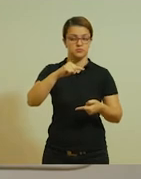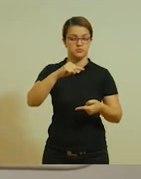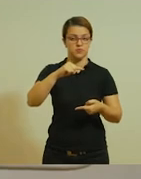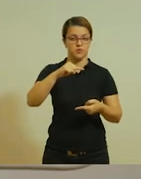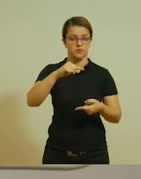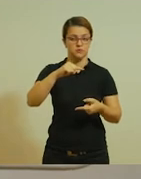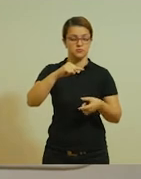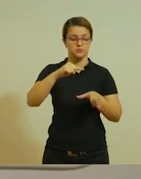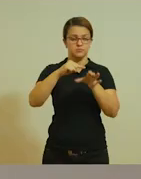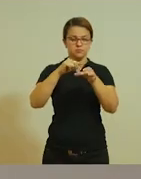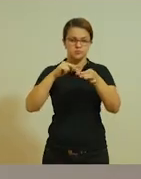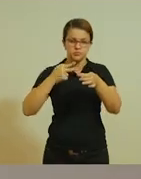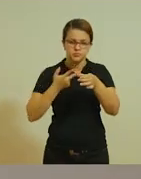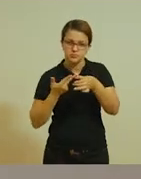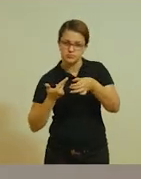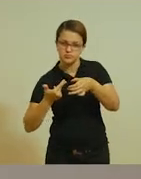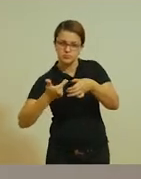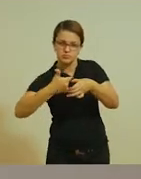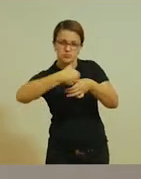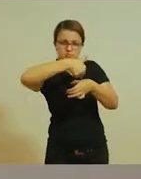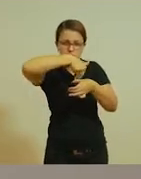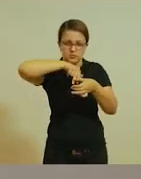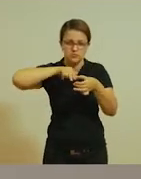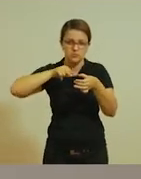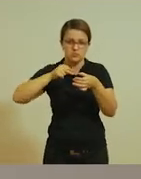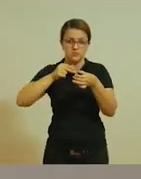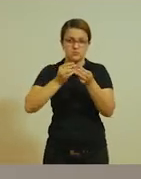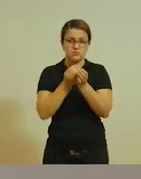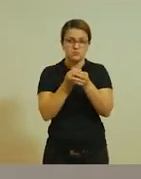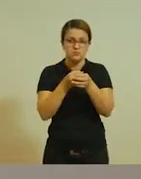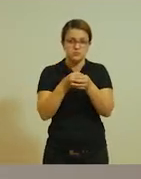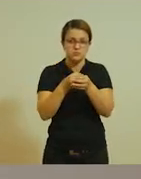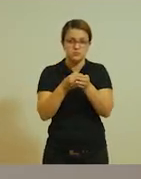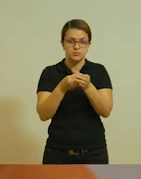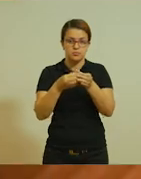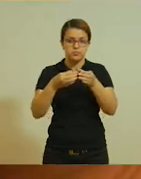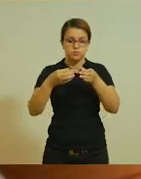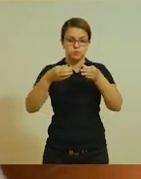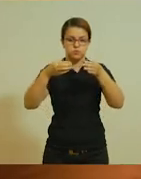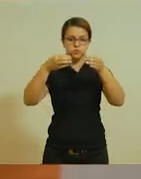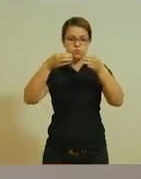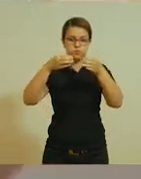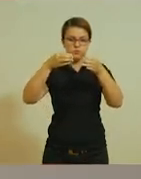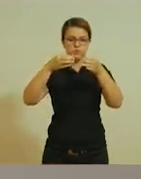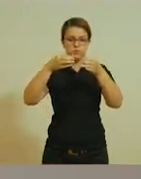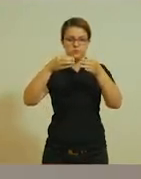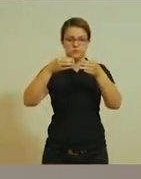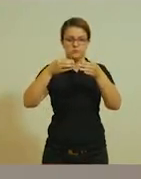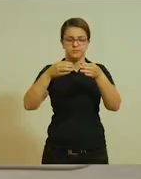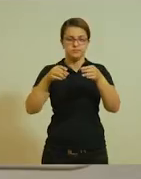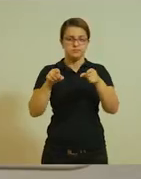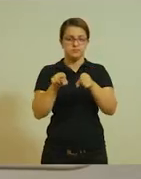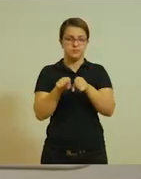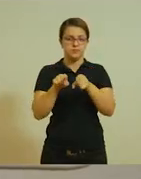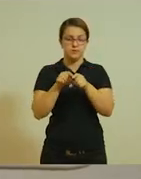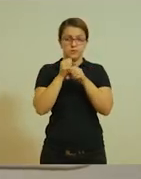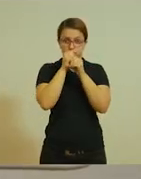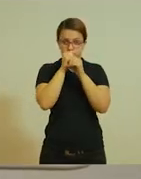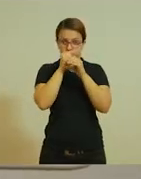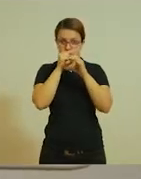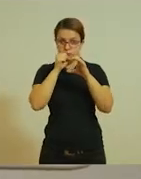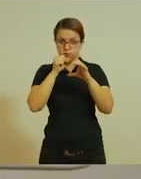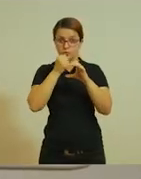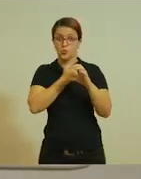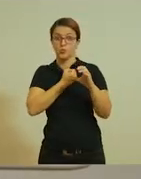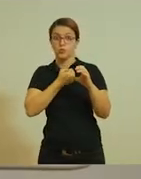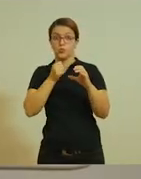preciso cortá-la para formar um funil. Vou precisar também de uma bexiga número 9 amarela.